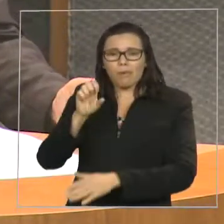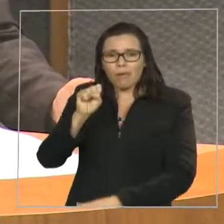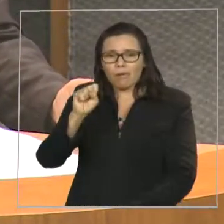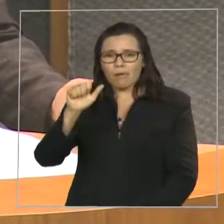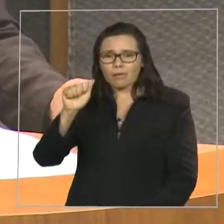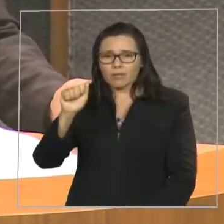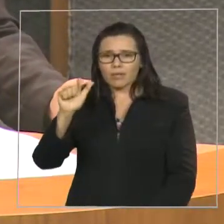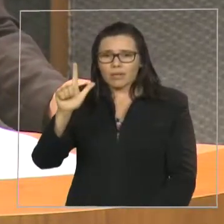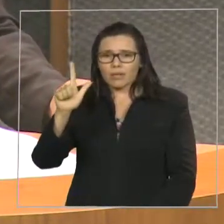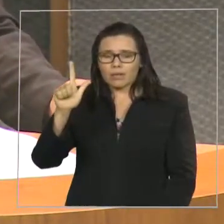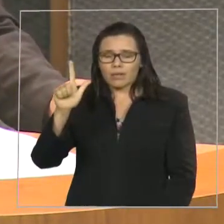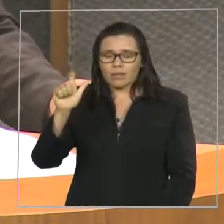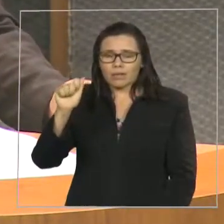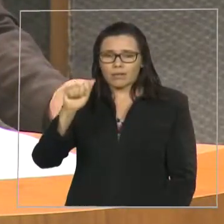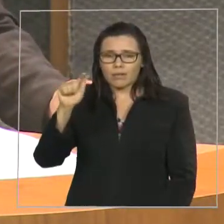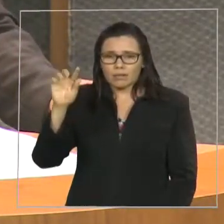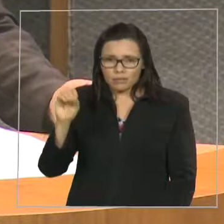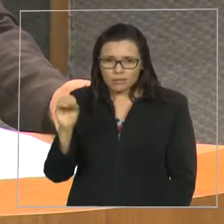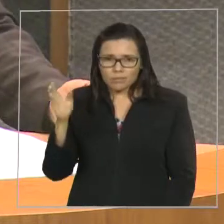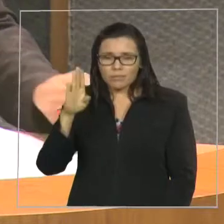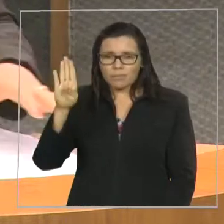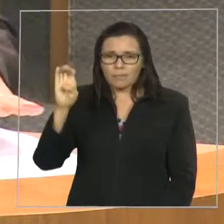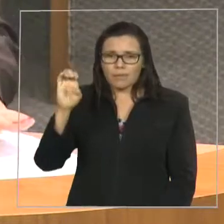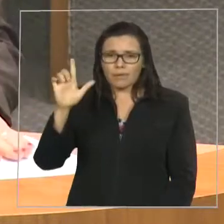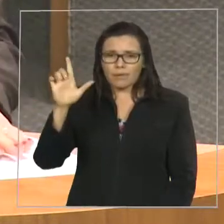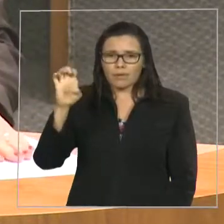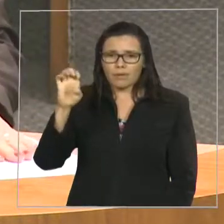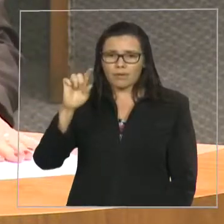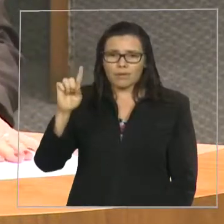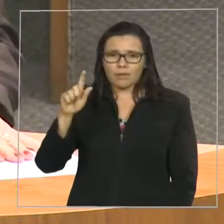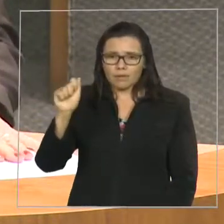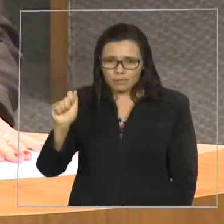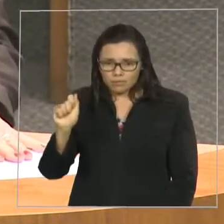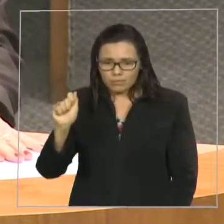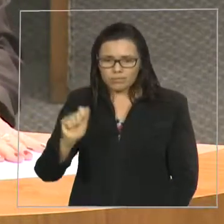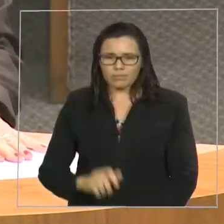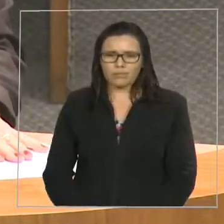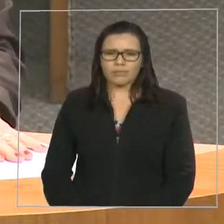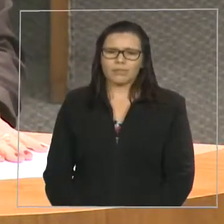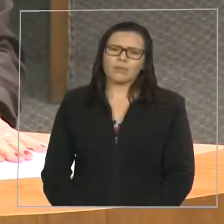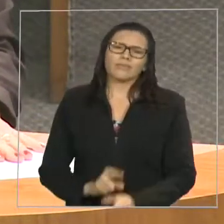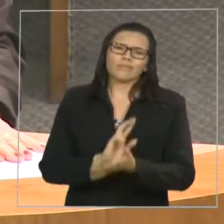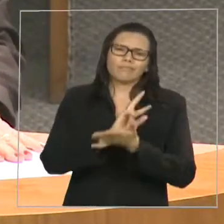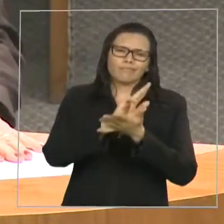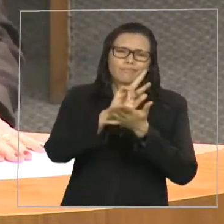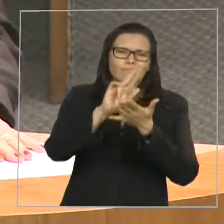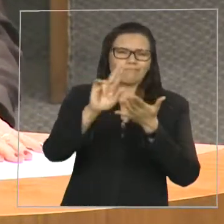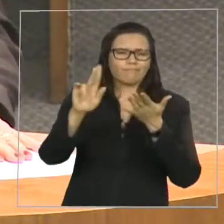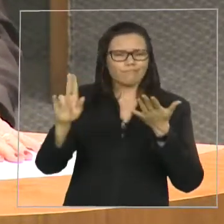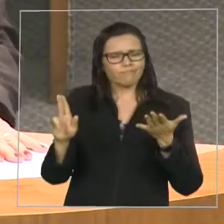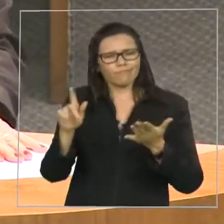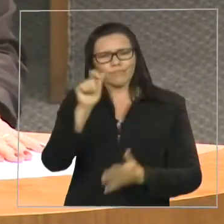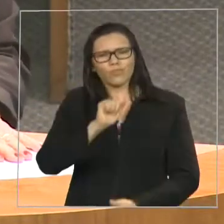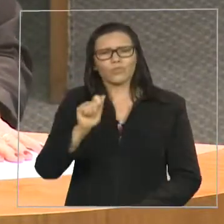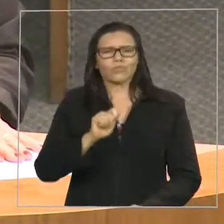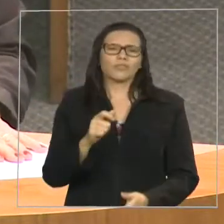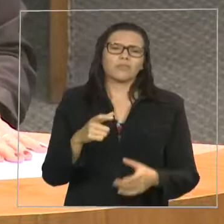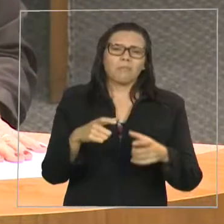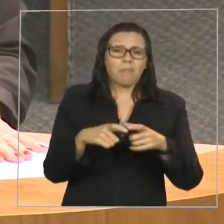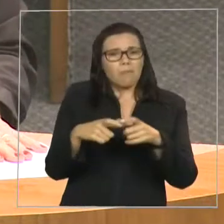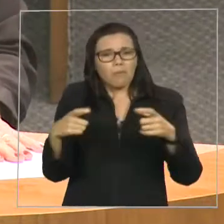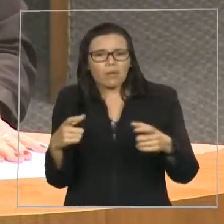funções, que esta associação pode estar ajudando, dando